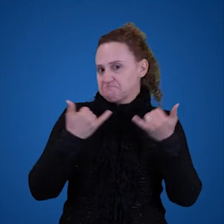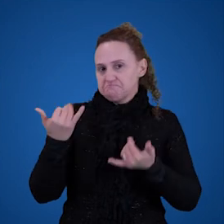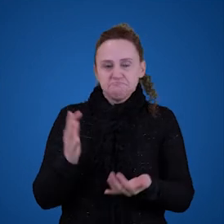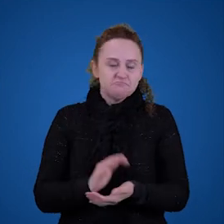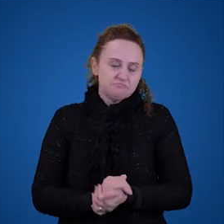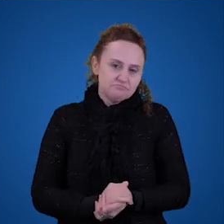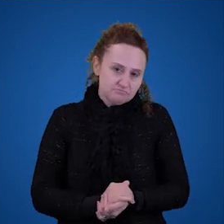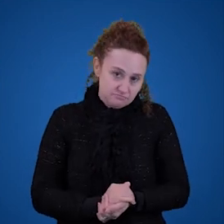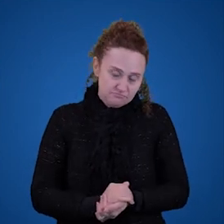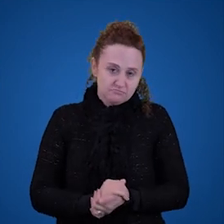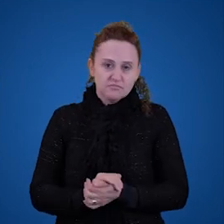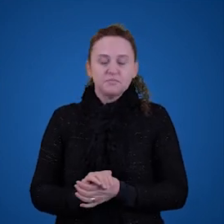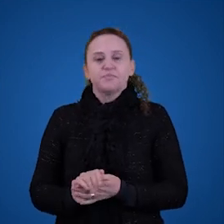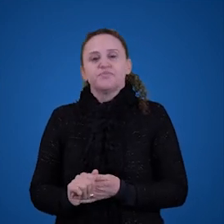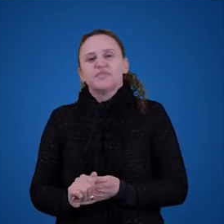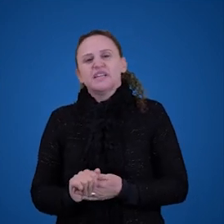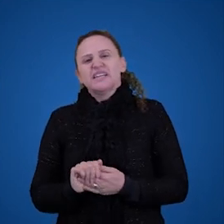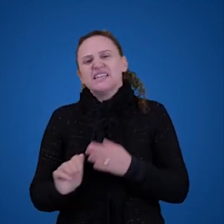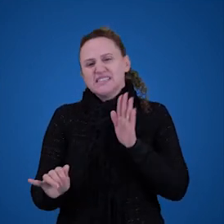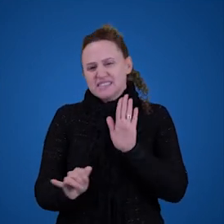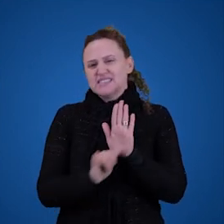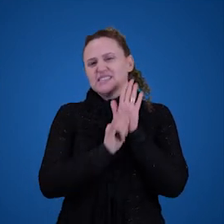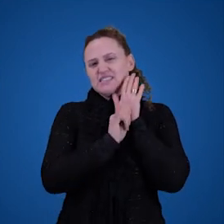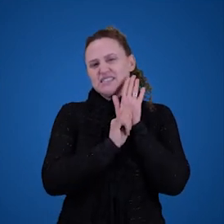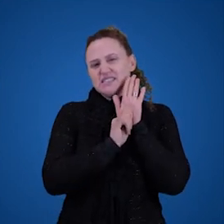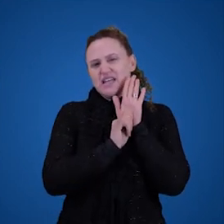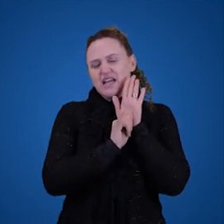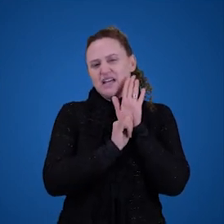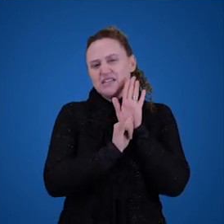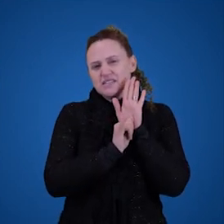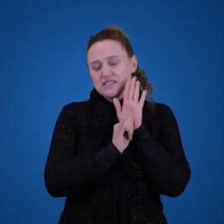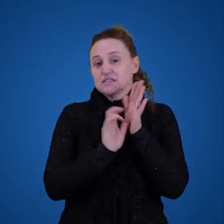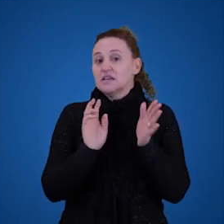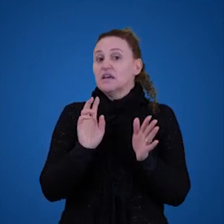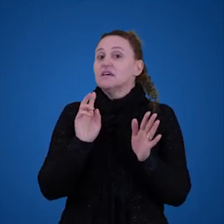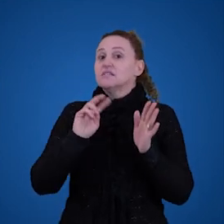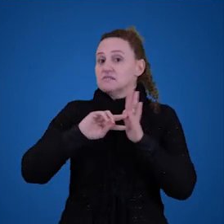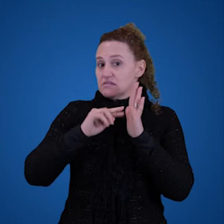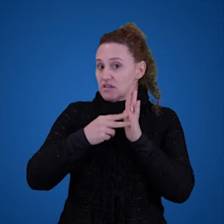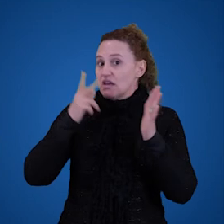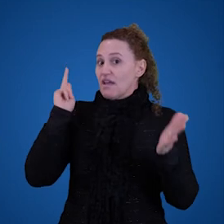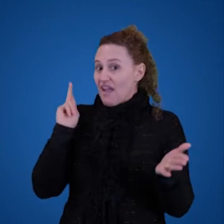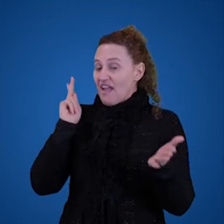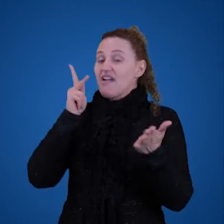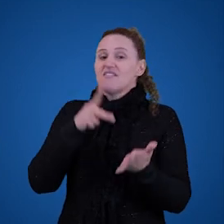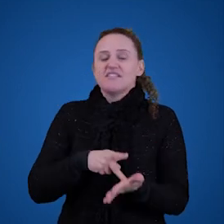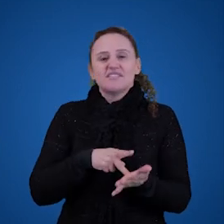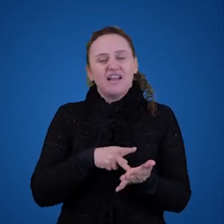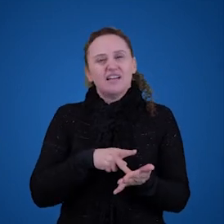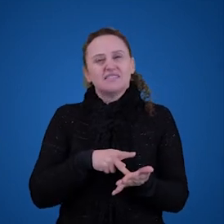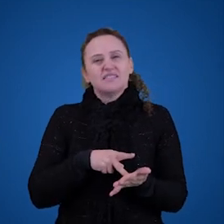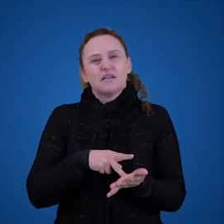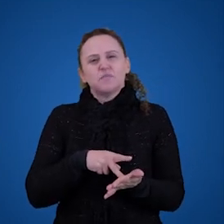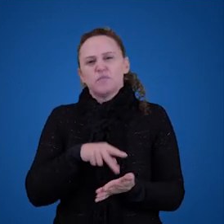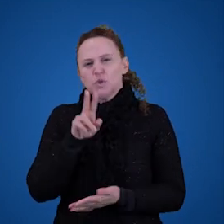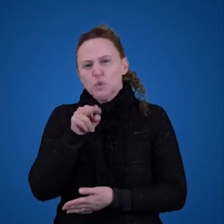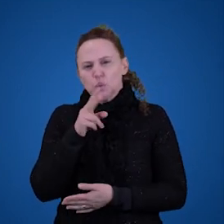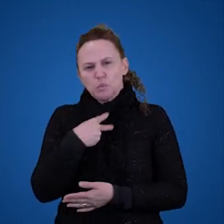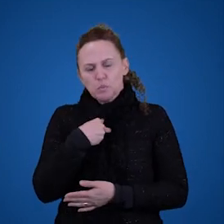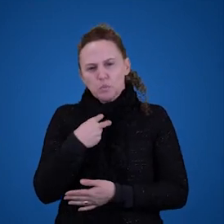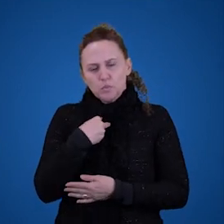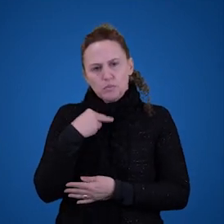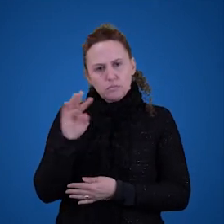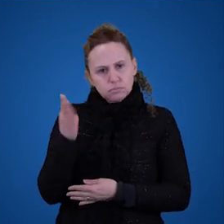identidades triviais são verdades necessárias ou seja é verdadeiro e nunca pode ser falso